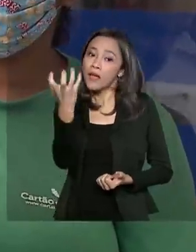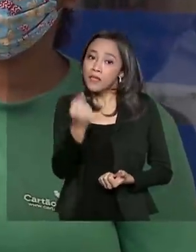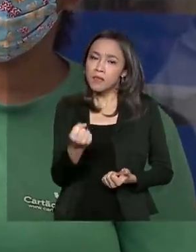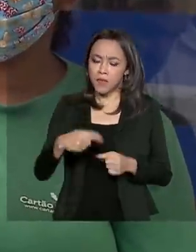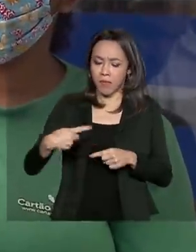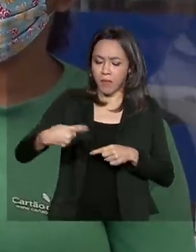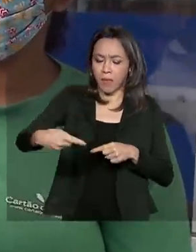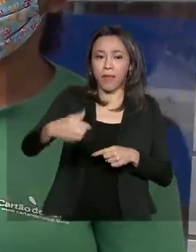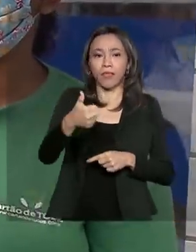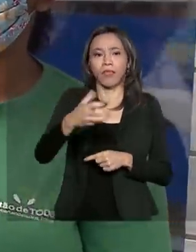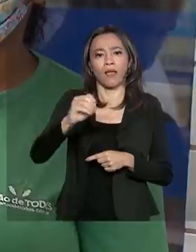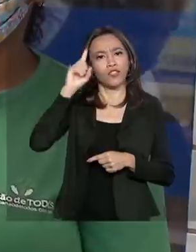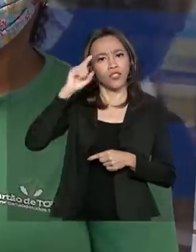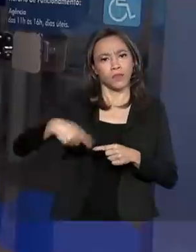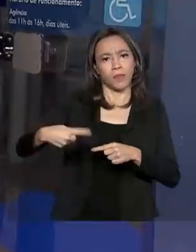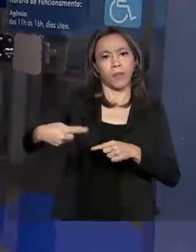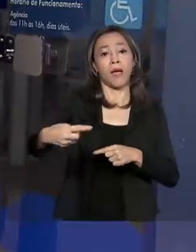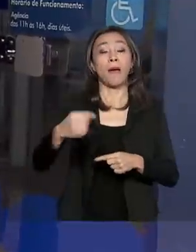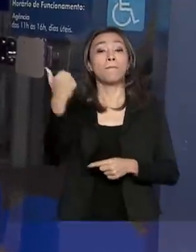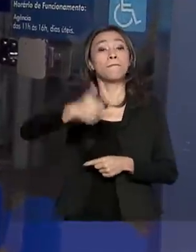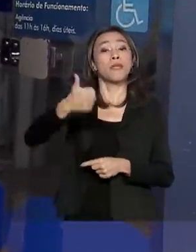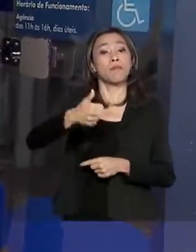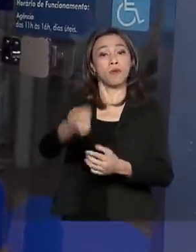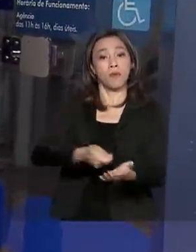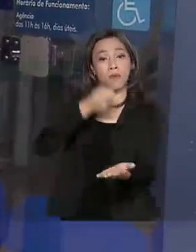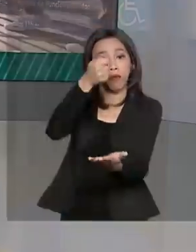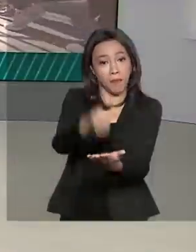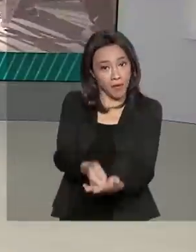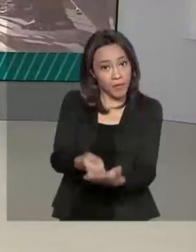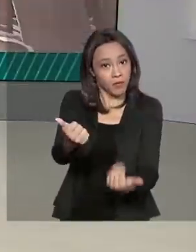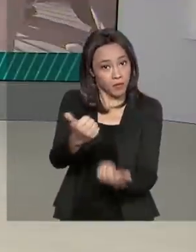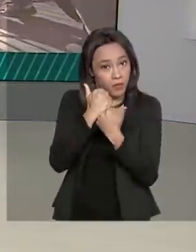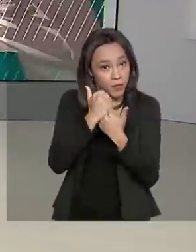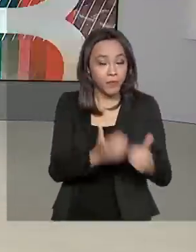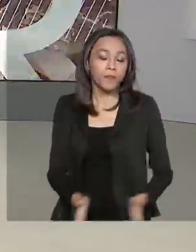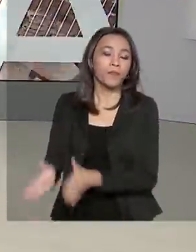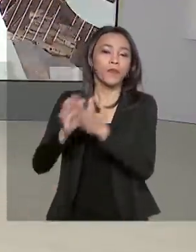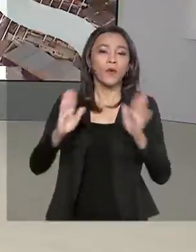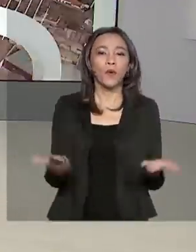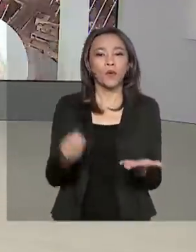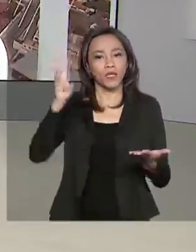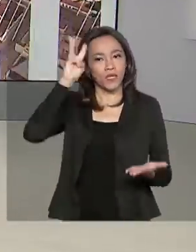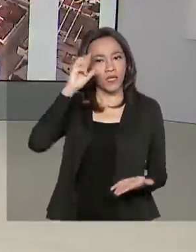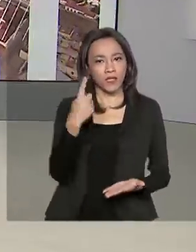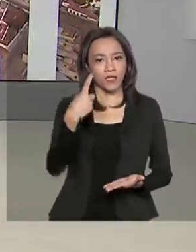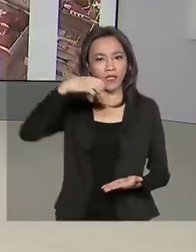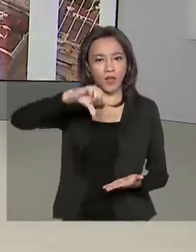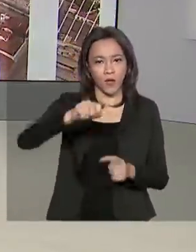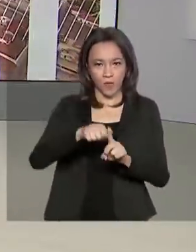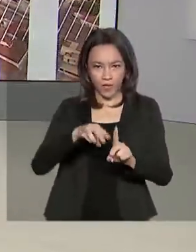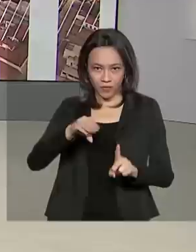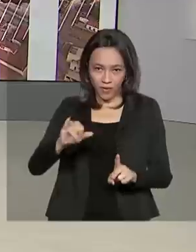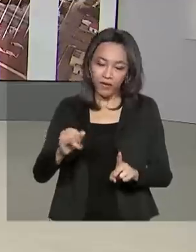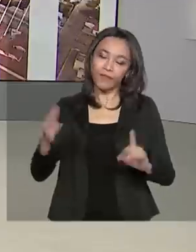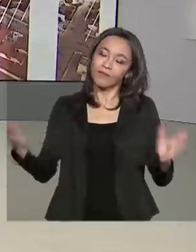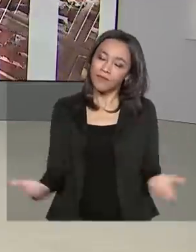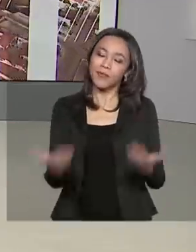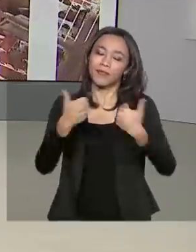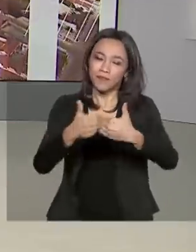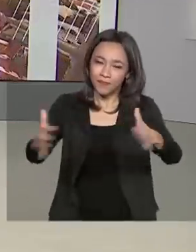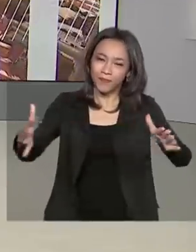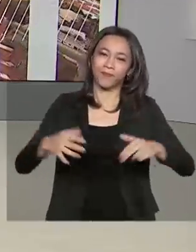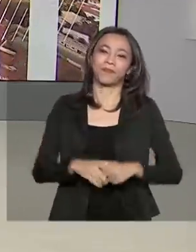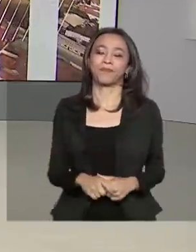10 dias a primeira parcela do benefício. Hoje é terça-feira, 19 de maio. O Brasil em Dia